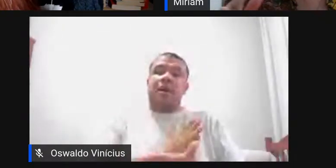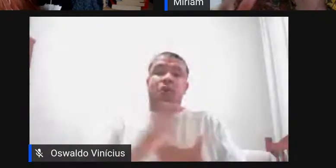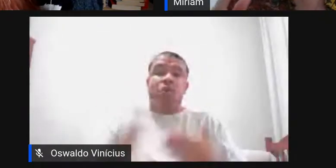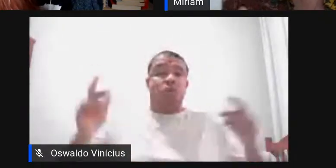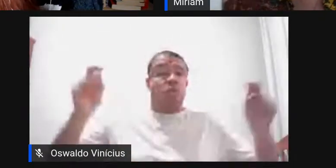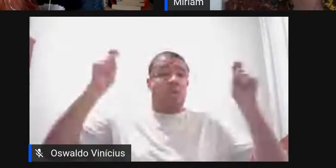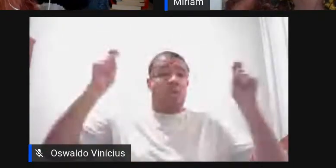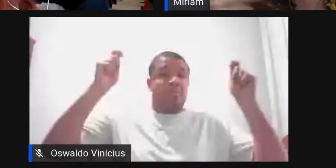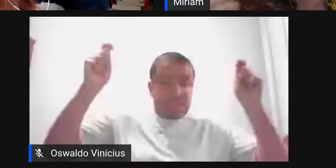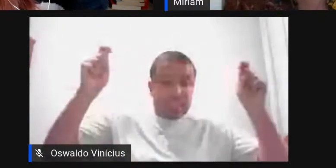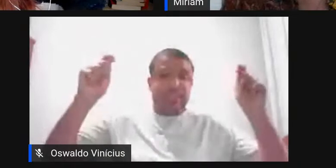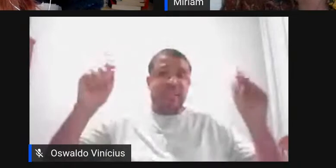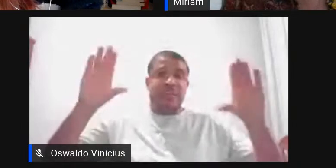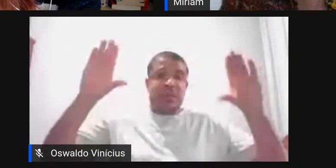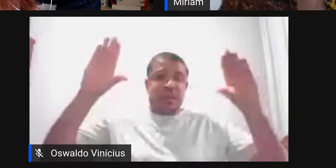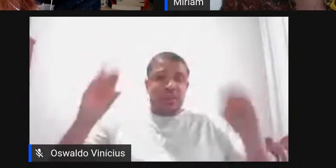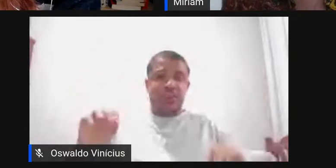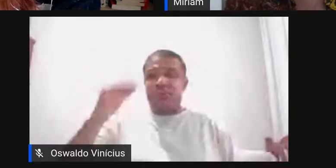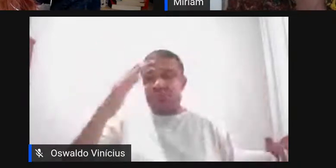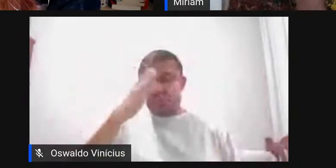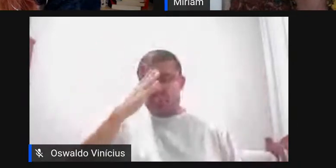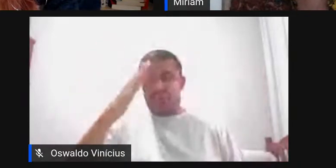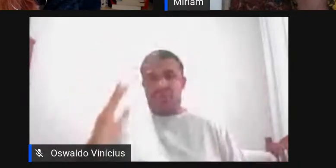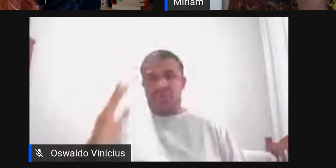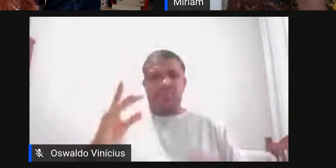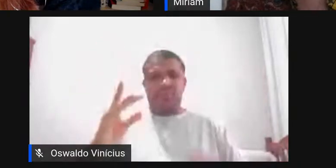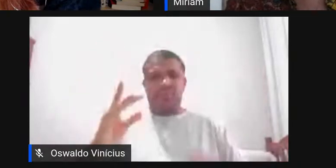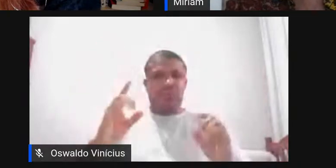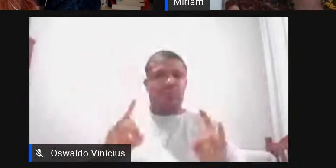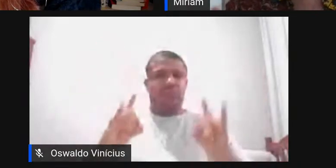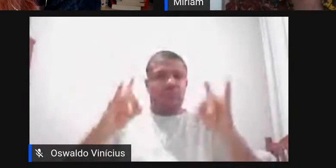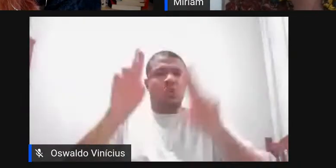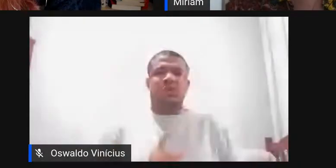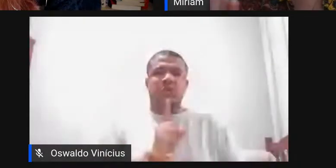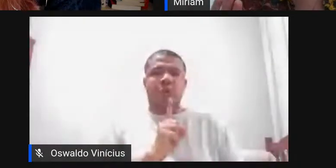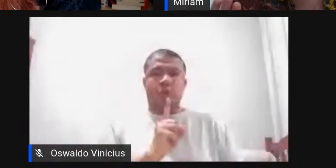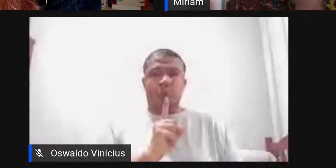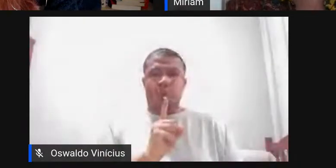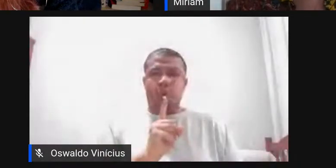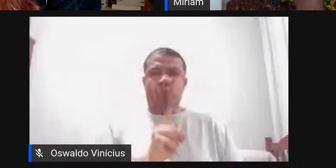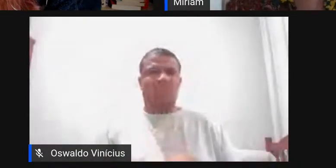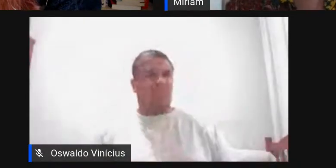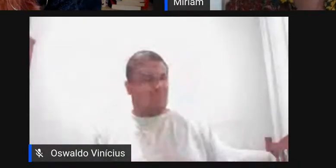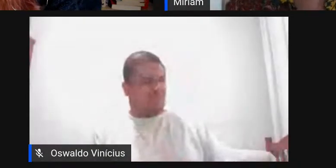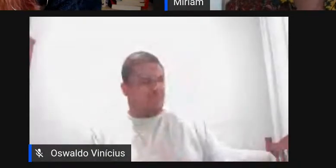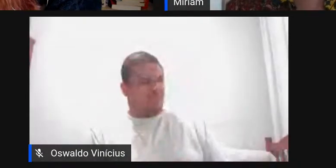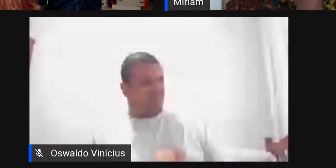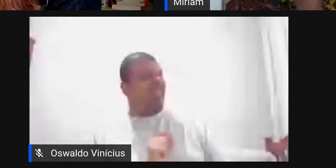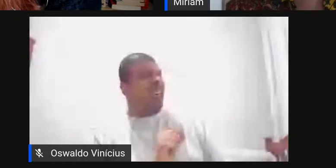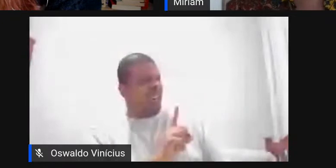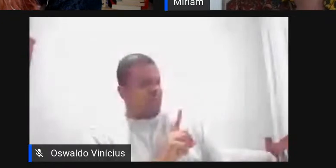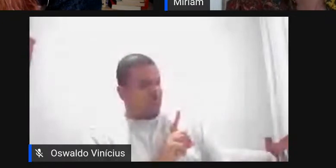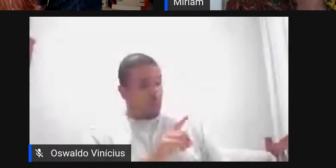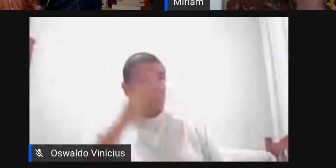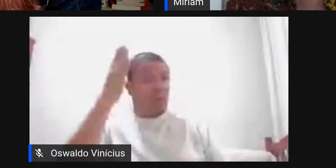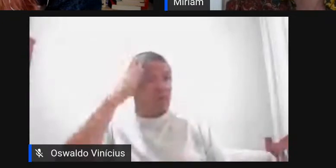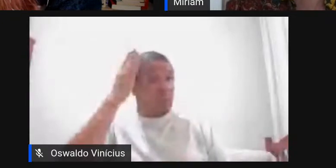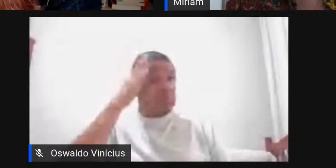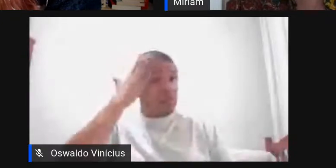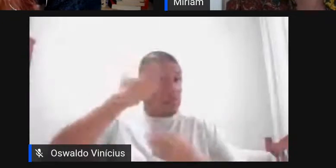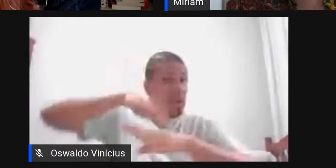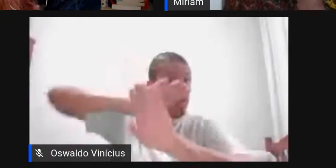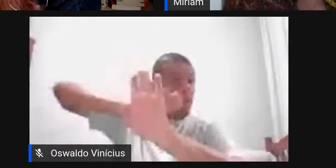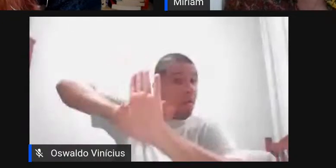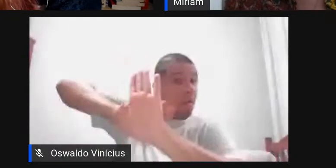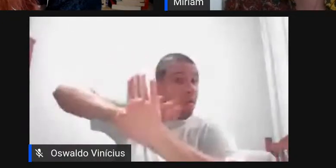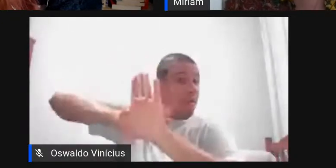na frente de algum lugar usando uma vela e fala nossa o que é isso vamos entender essa referência né sabe